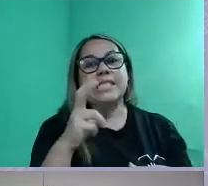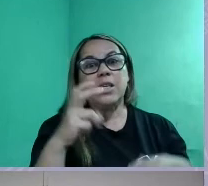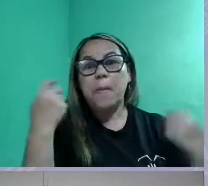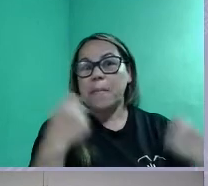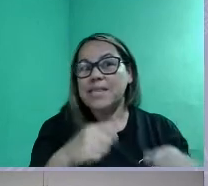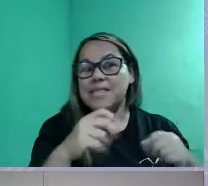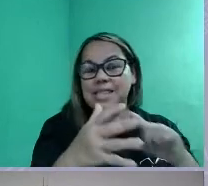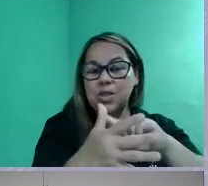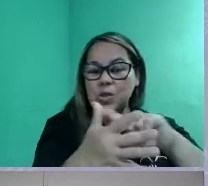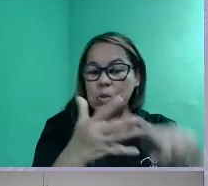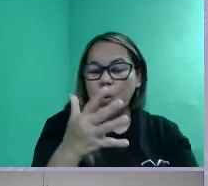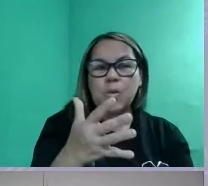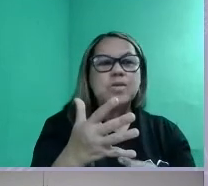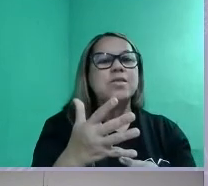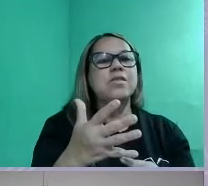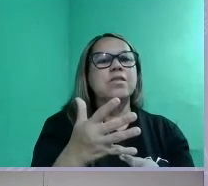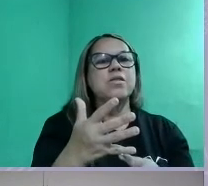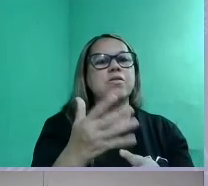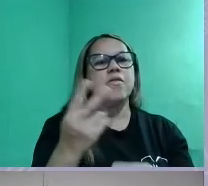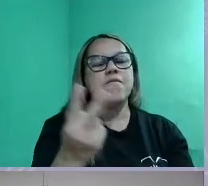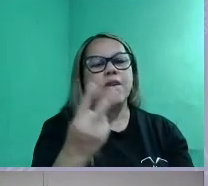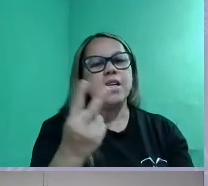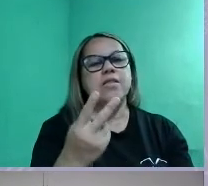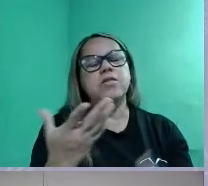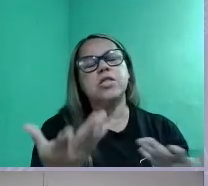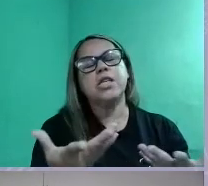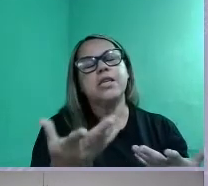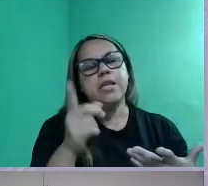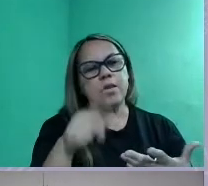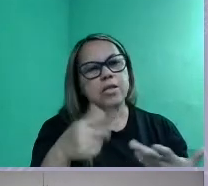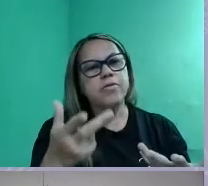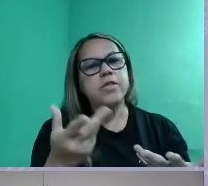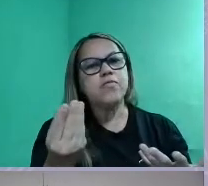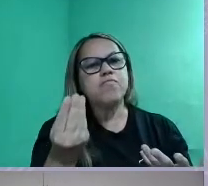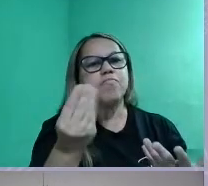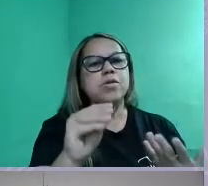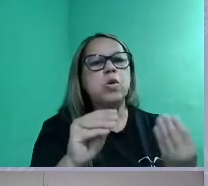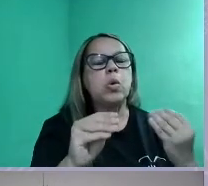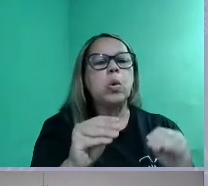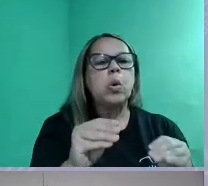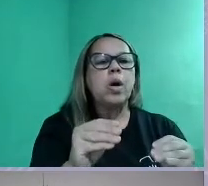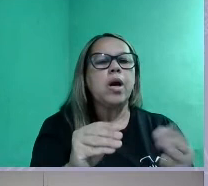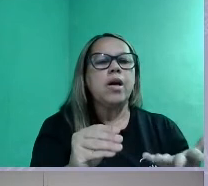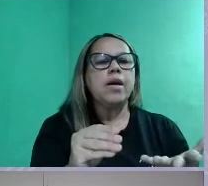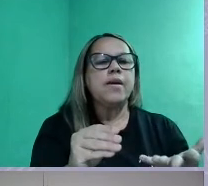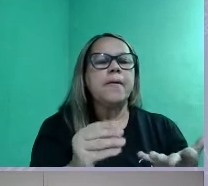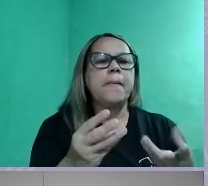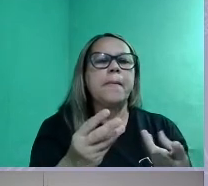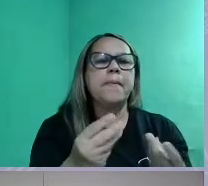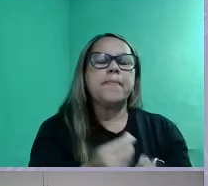certo? Então, seria mais ou menos assim que você colocaria a sua